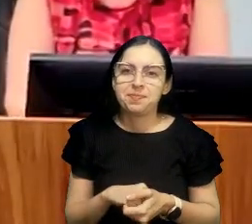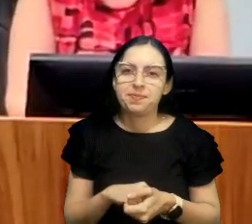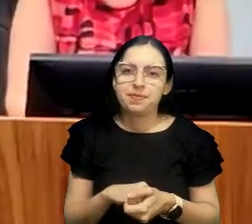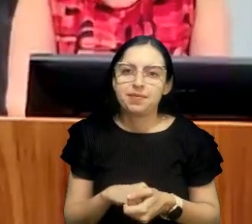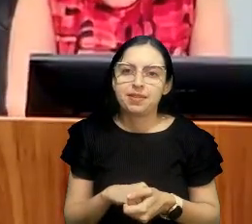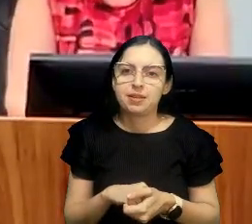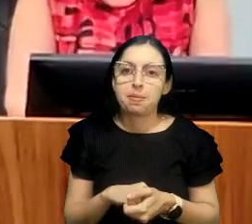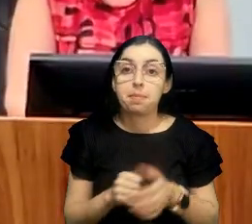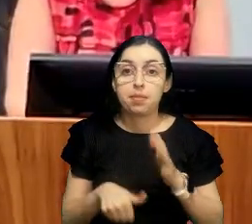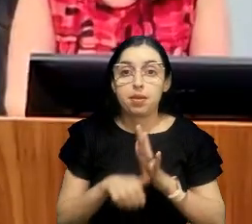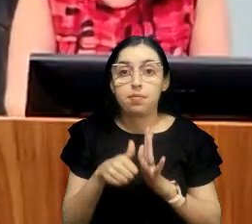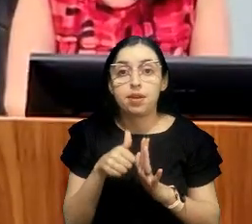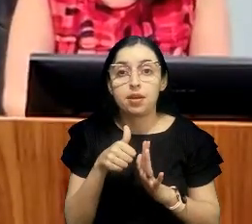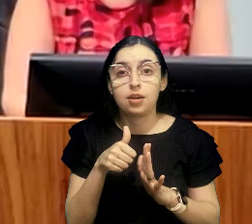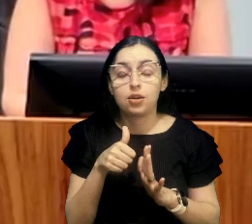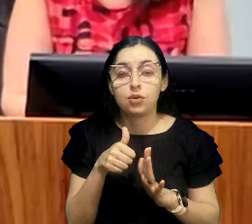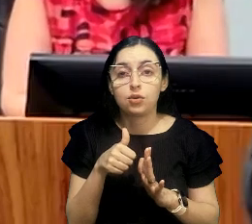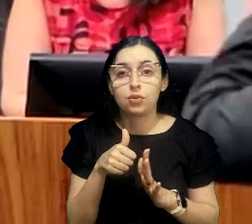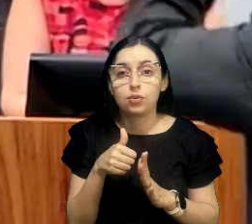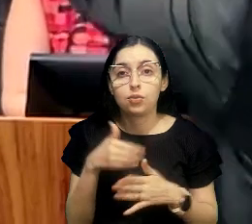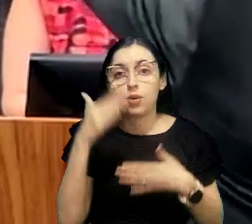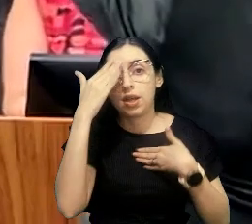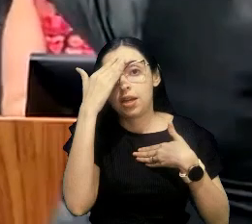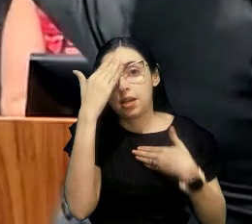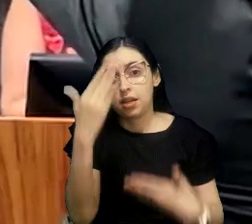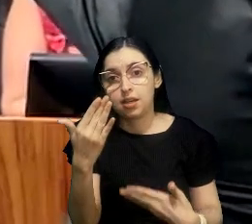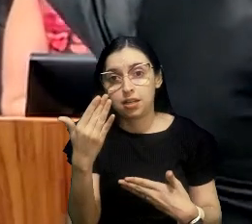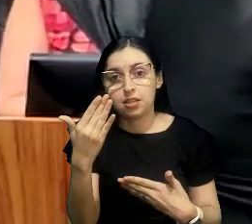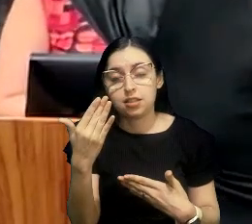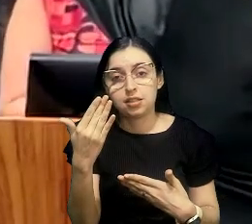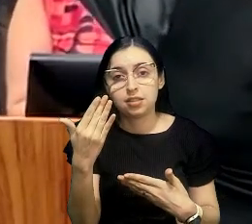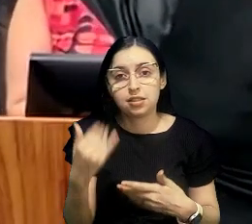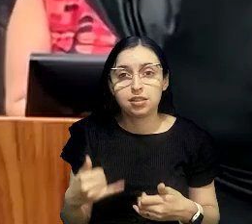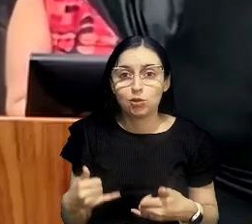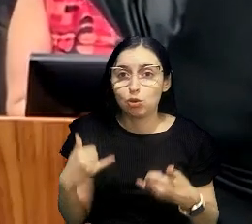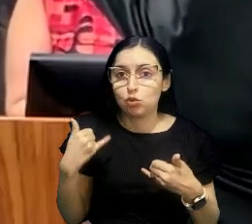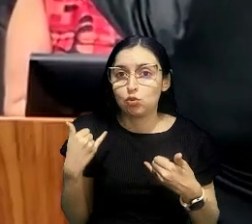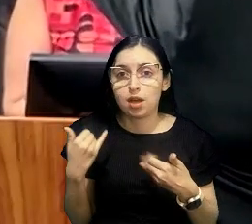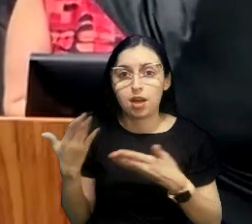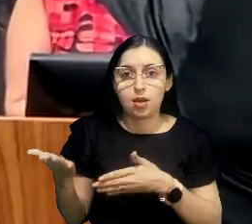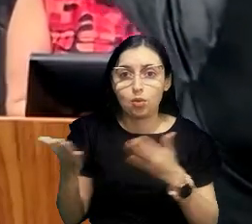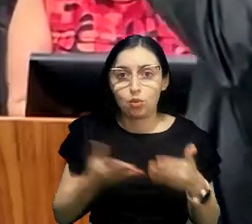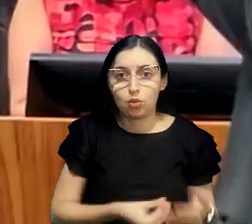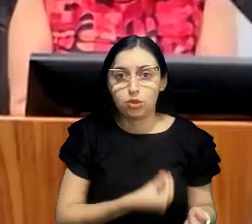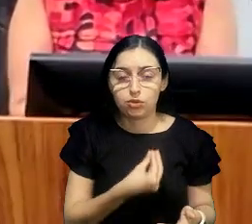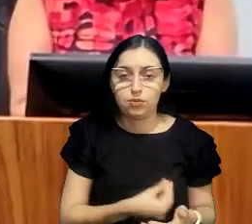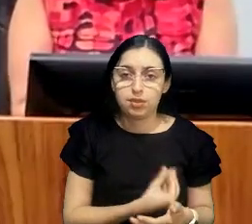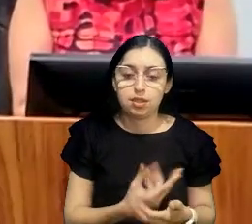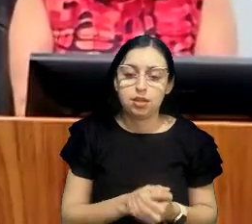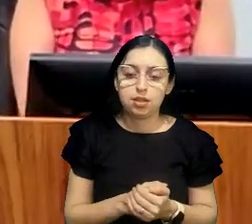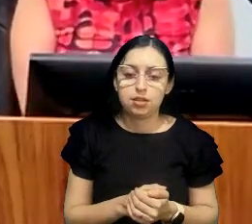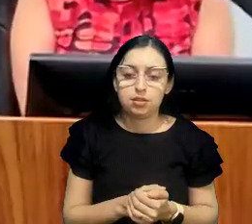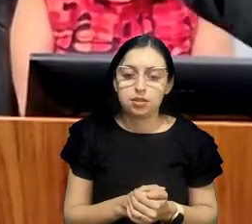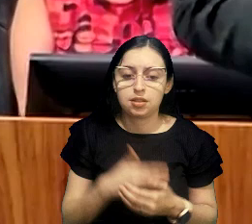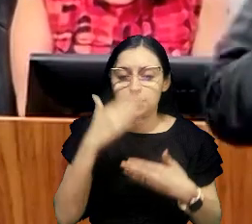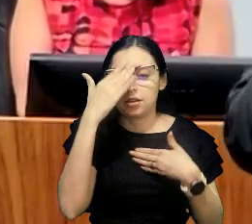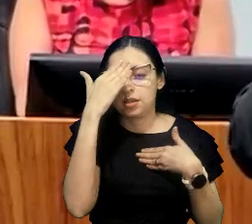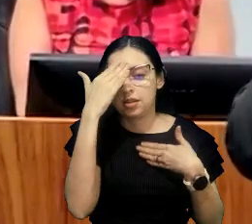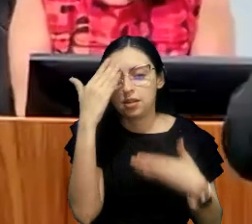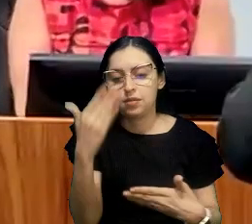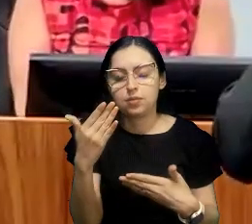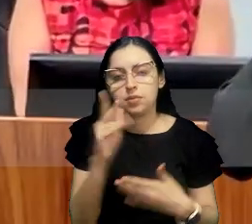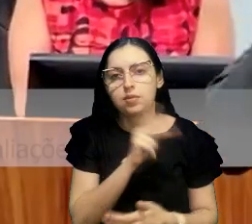Bom, primeiramente, é agradecer a oportunidade de estar aqui, né? Agradecer a